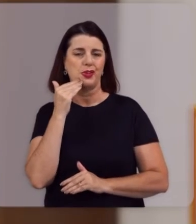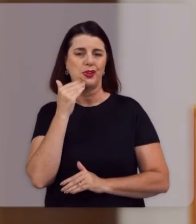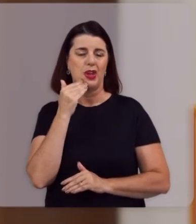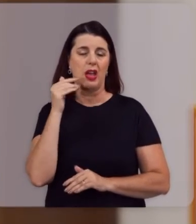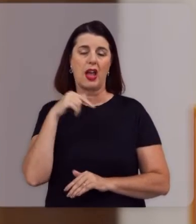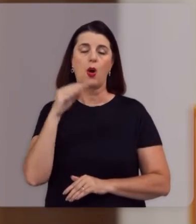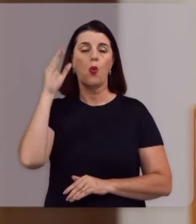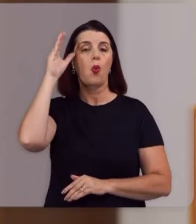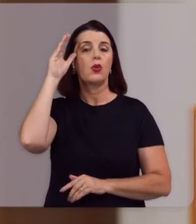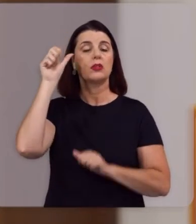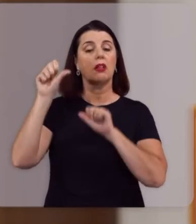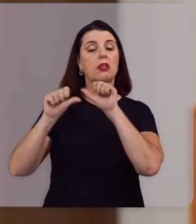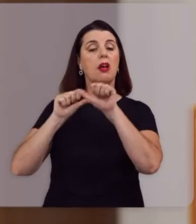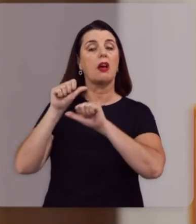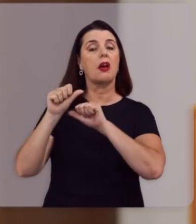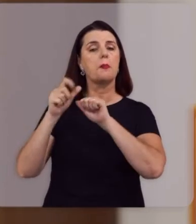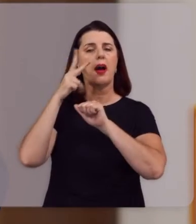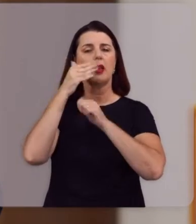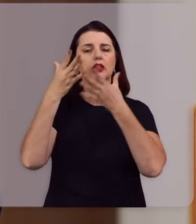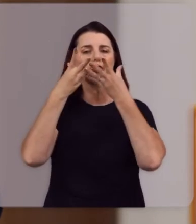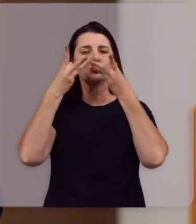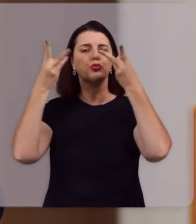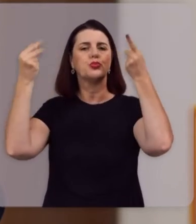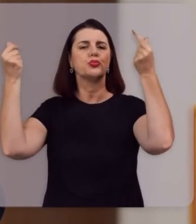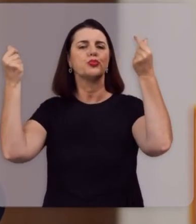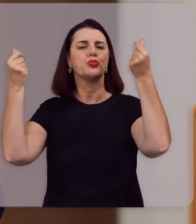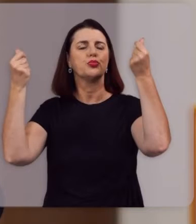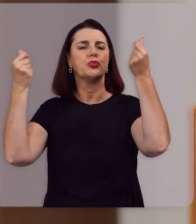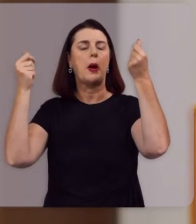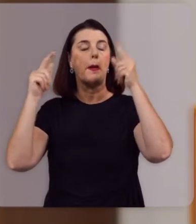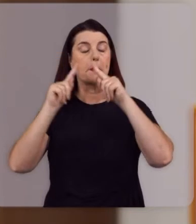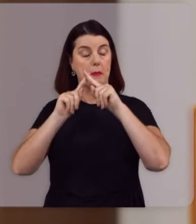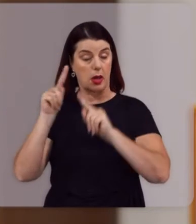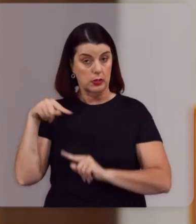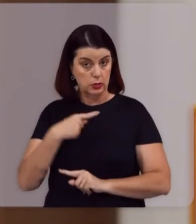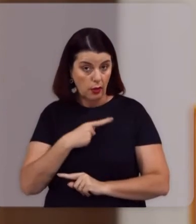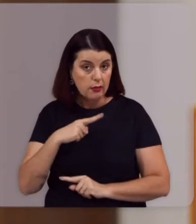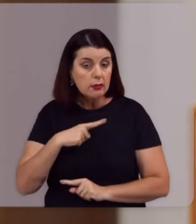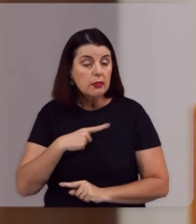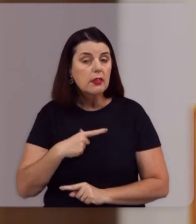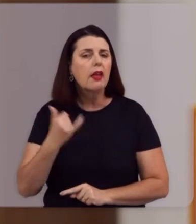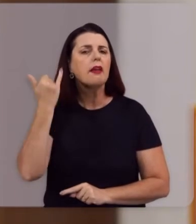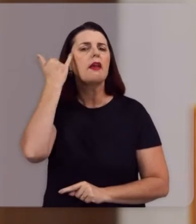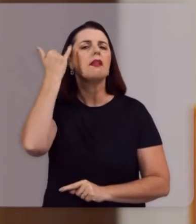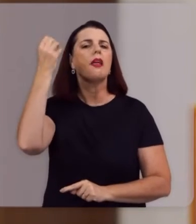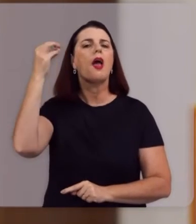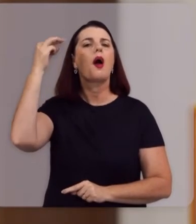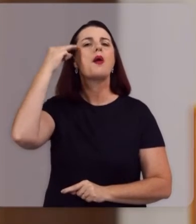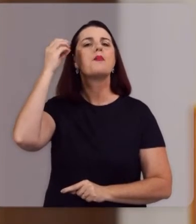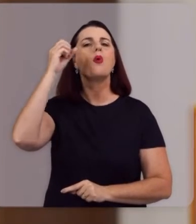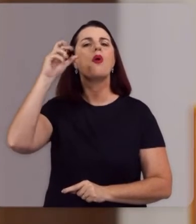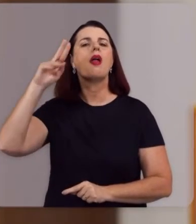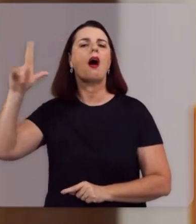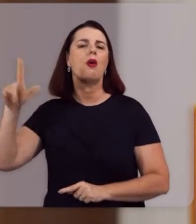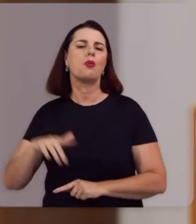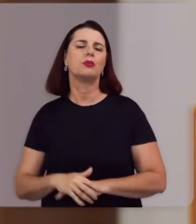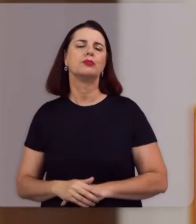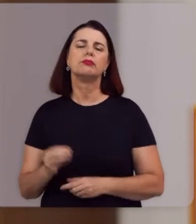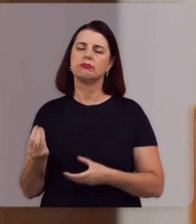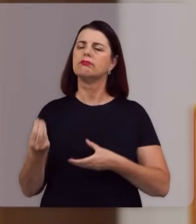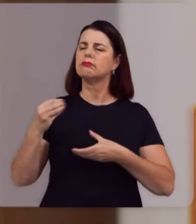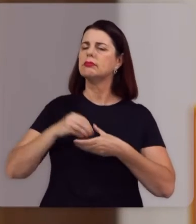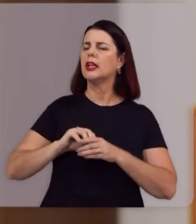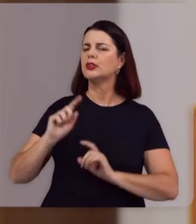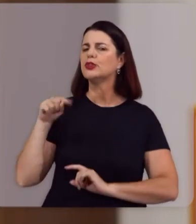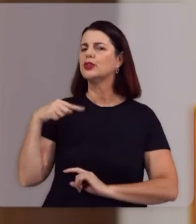ponto desta consciência Vira a ser até cauterizada Mas todos nós Temos esse senso moral Dentro de nós